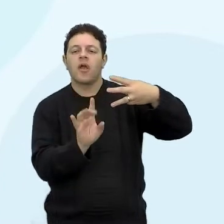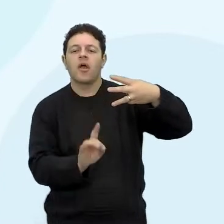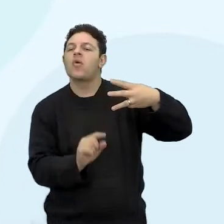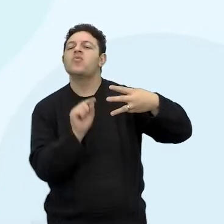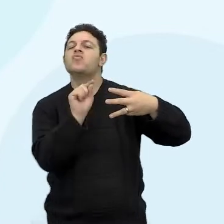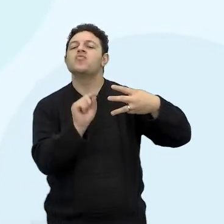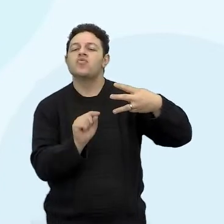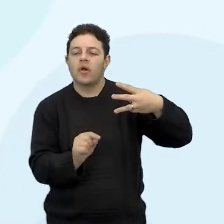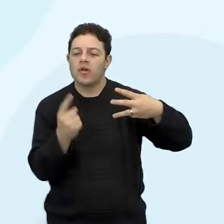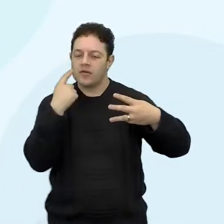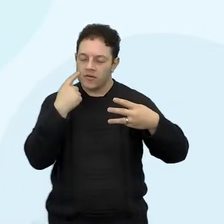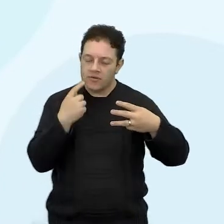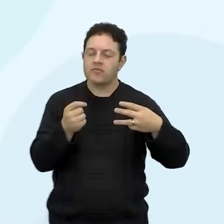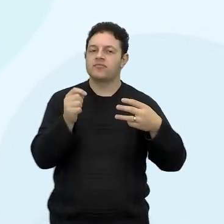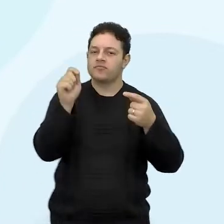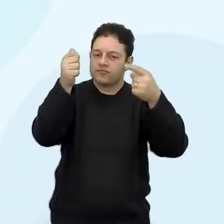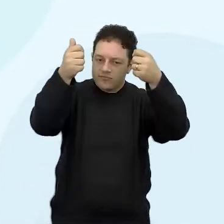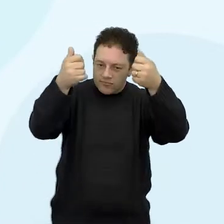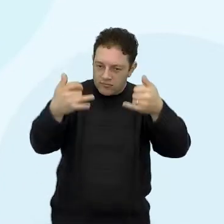vocês.